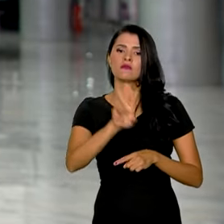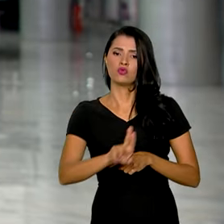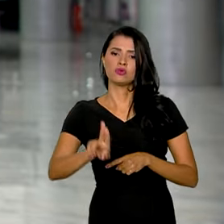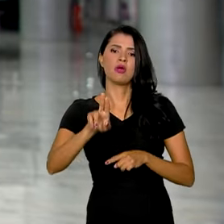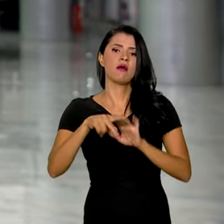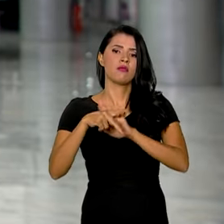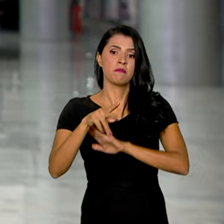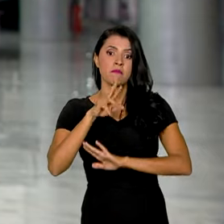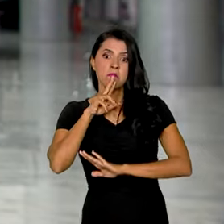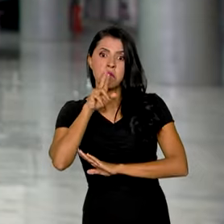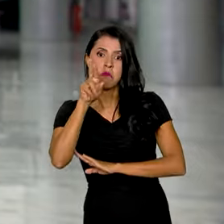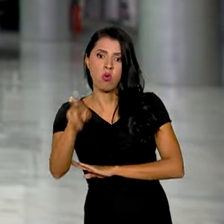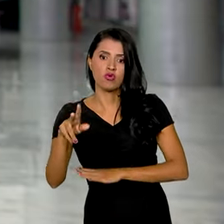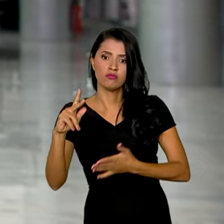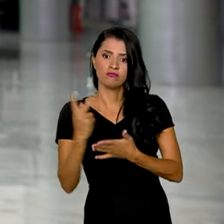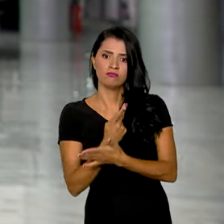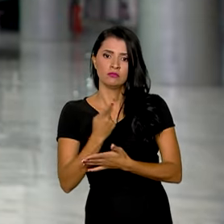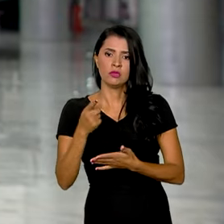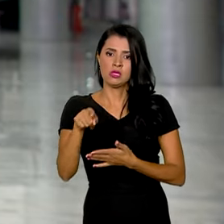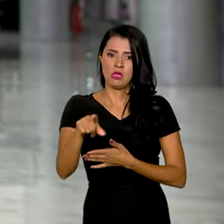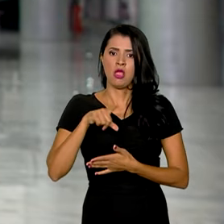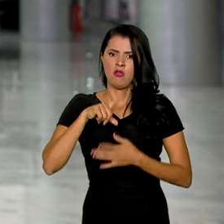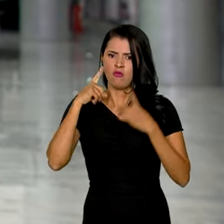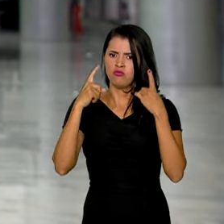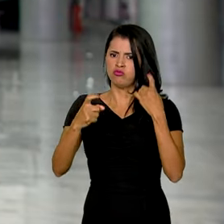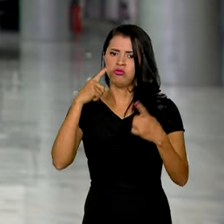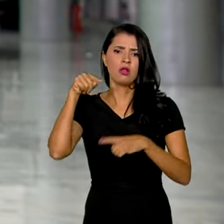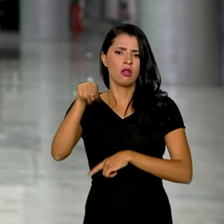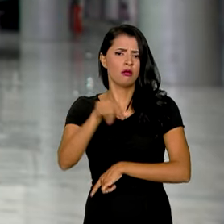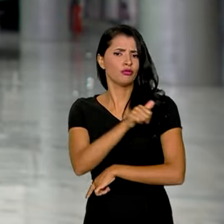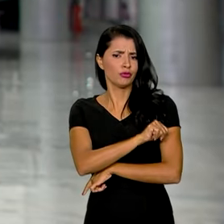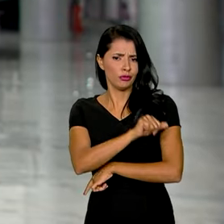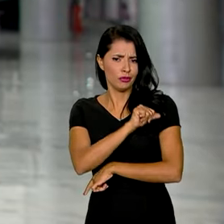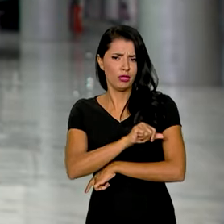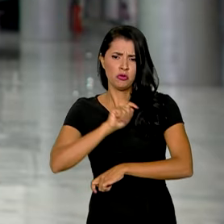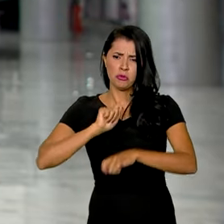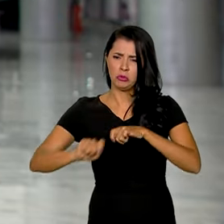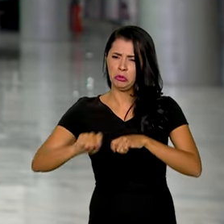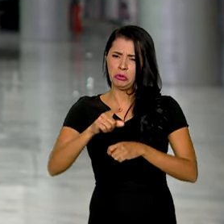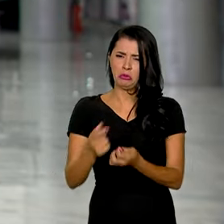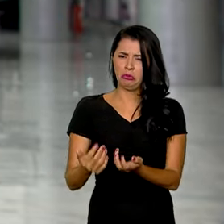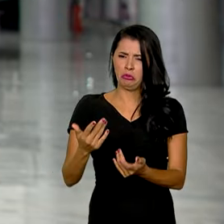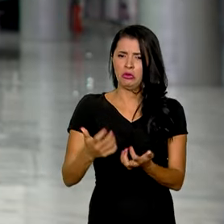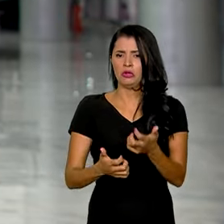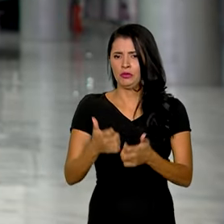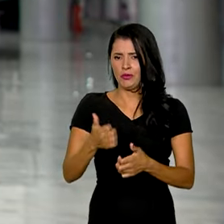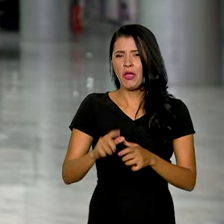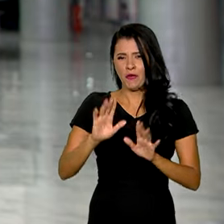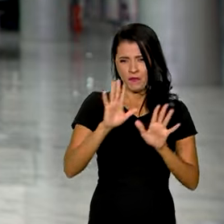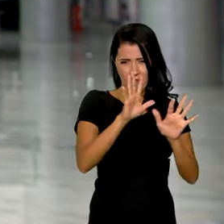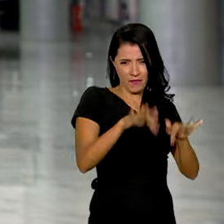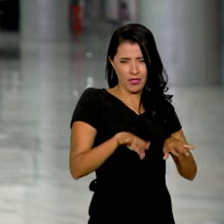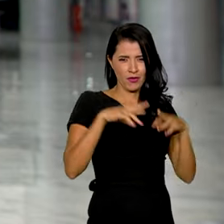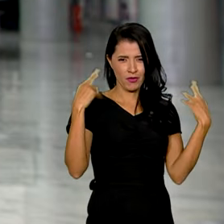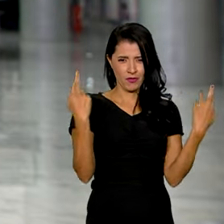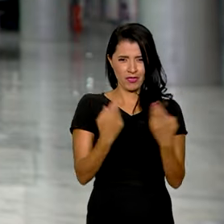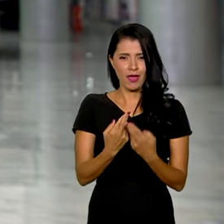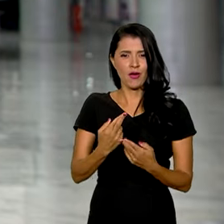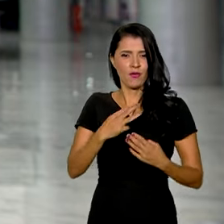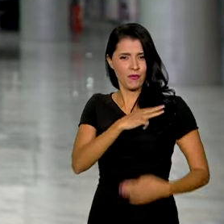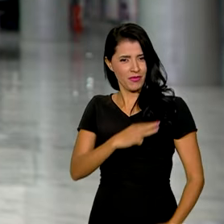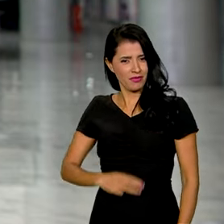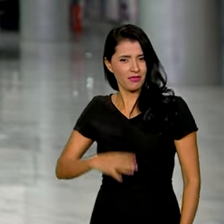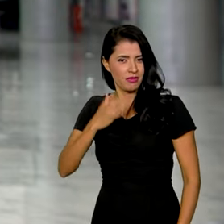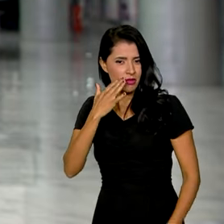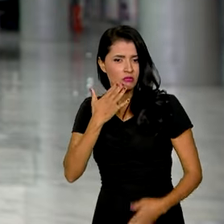resposta aos recentes episódios de violência no Rio de Janeiro. Ao final da reunião, o ministro Flávio Dino falou